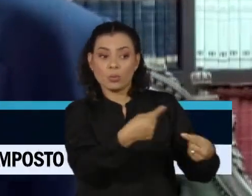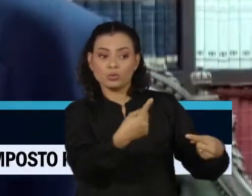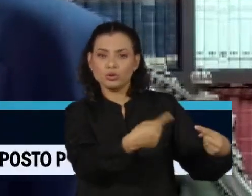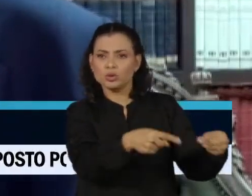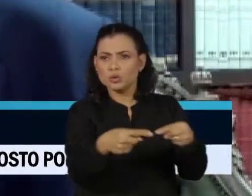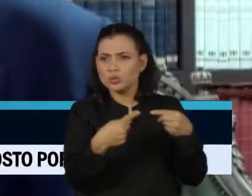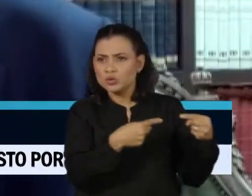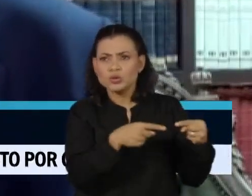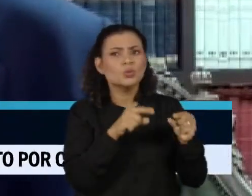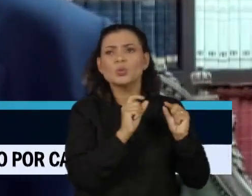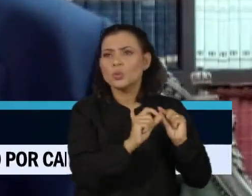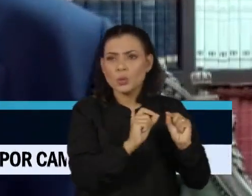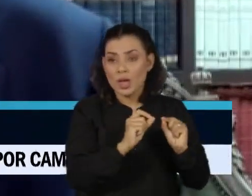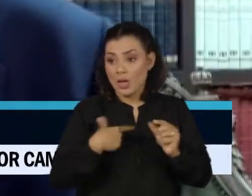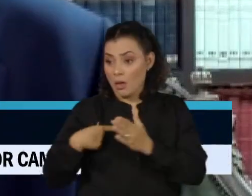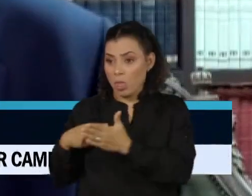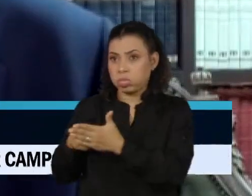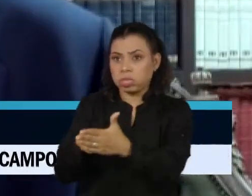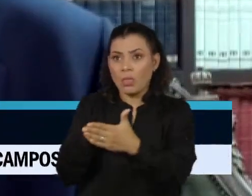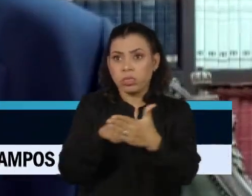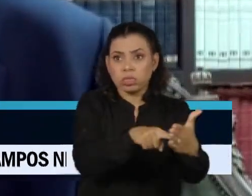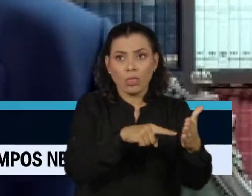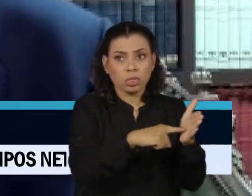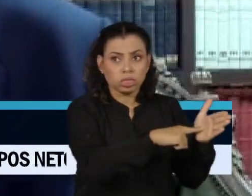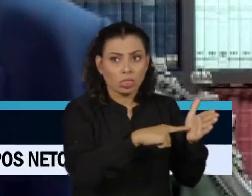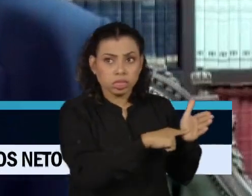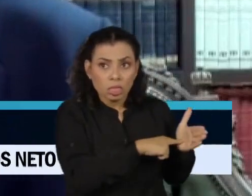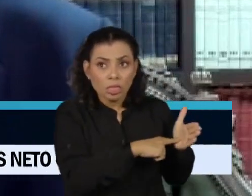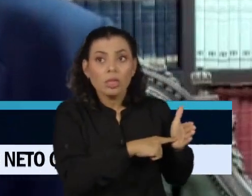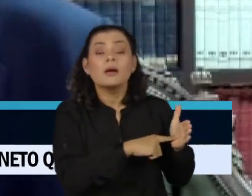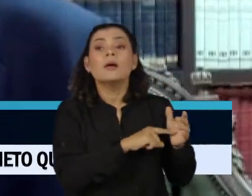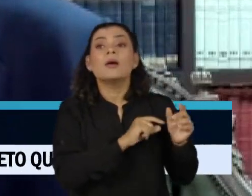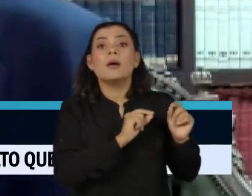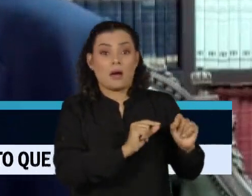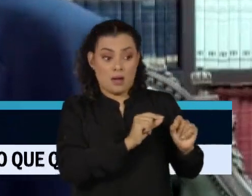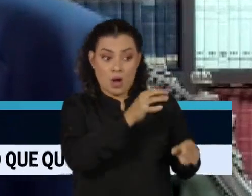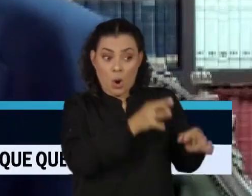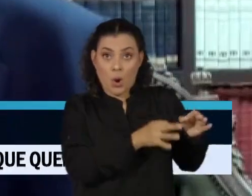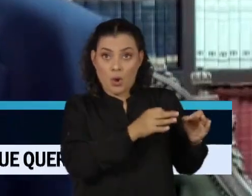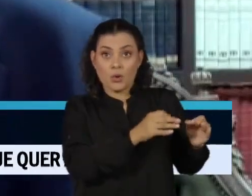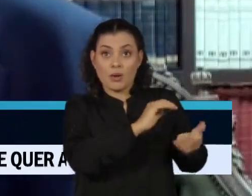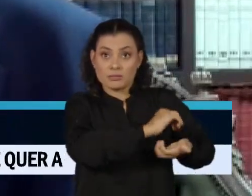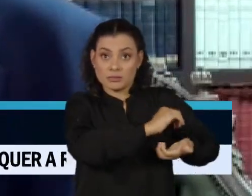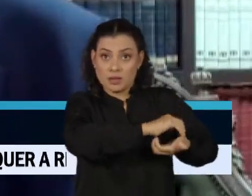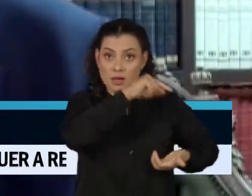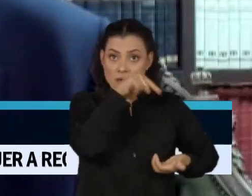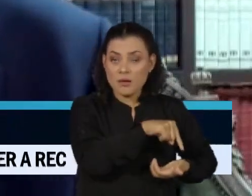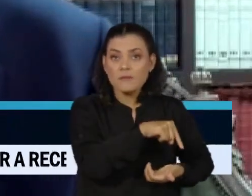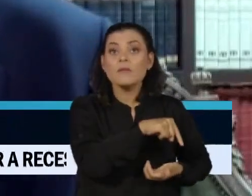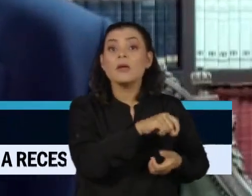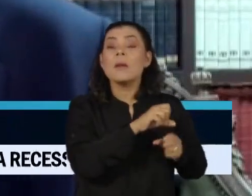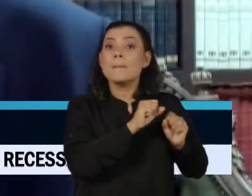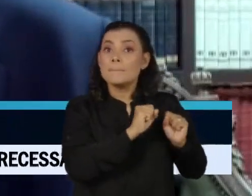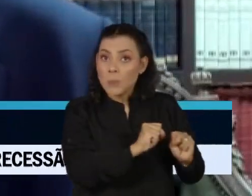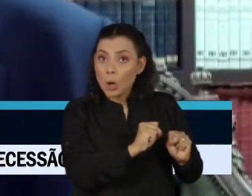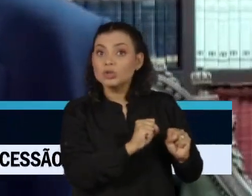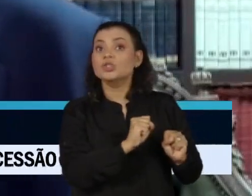recebimento dessas denúncias pode ser feito pelo sistema